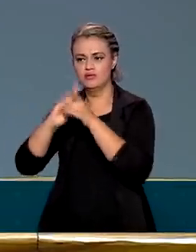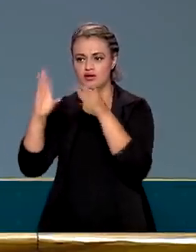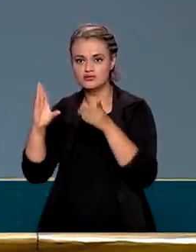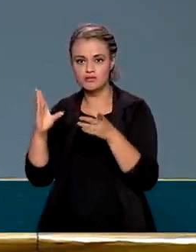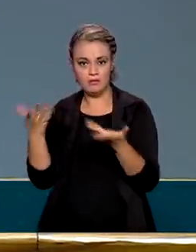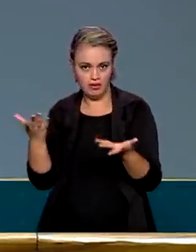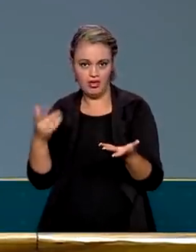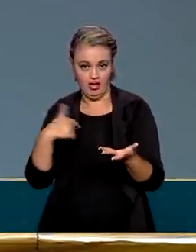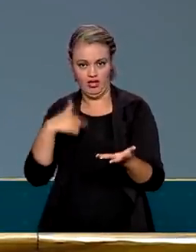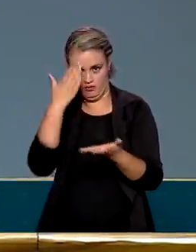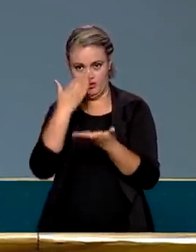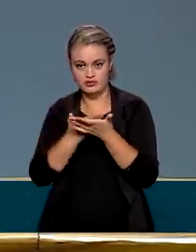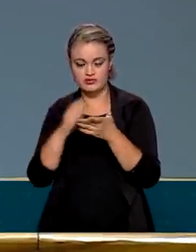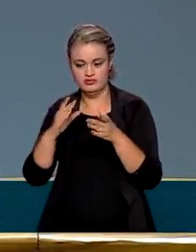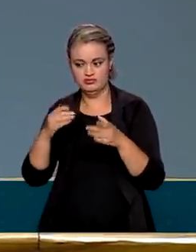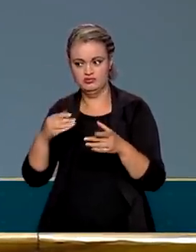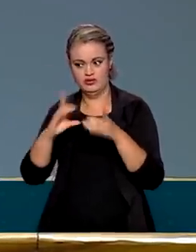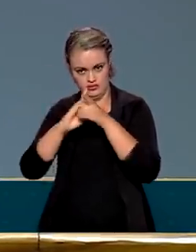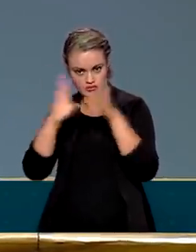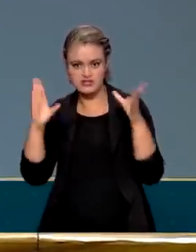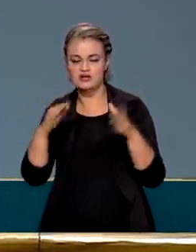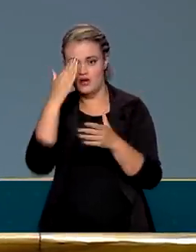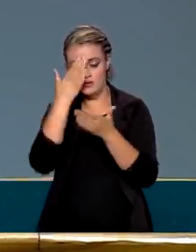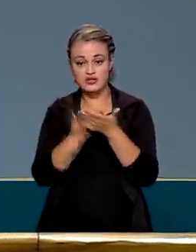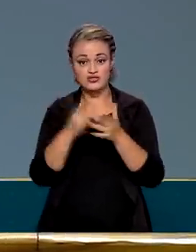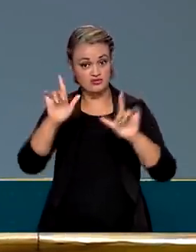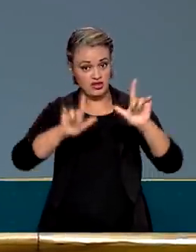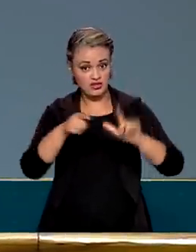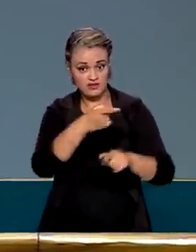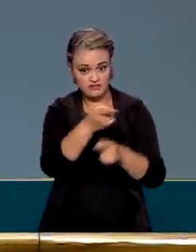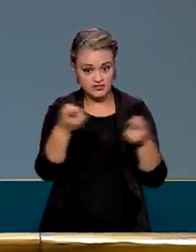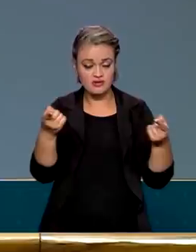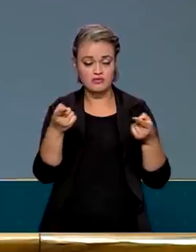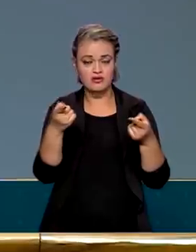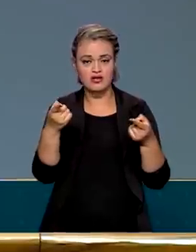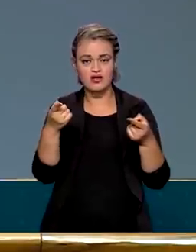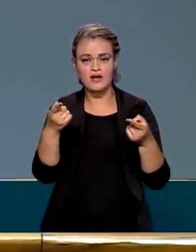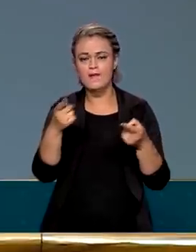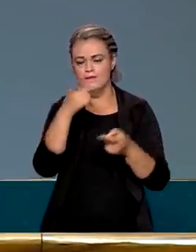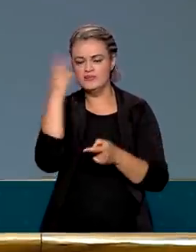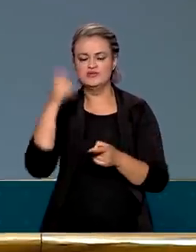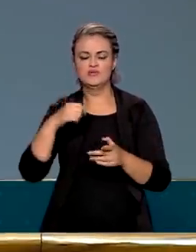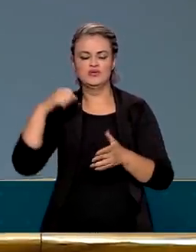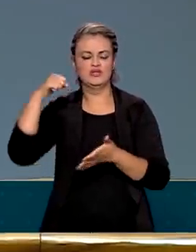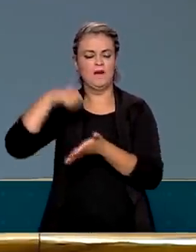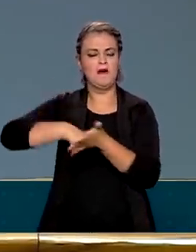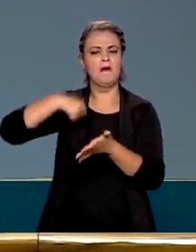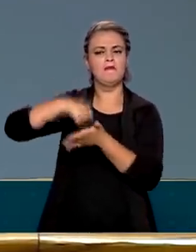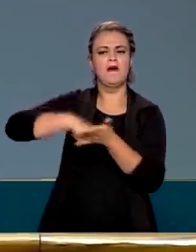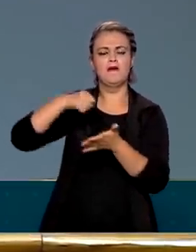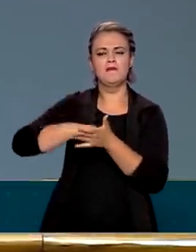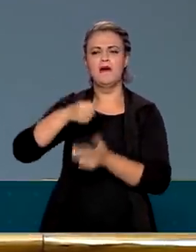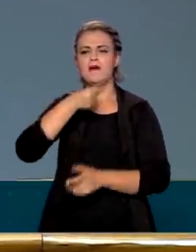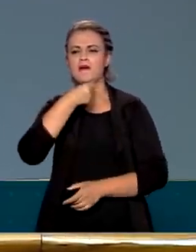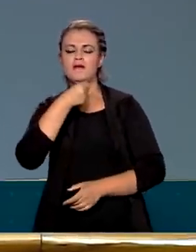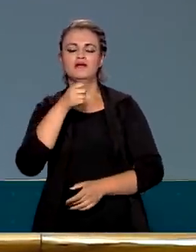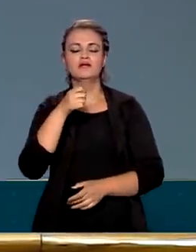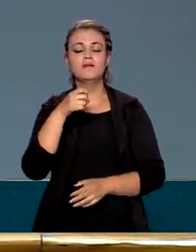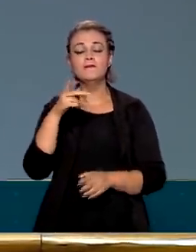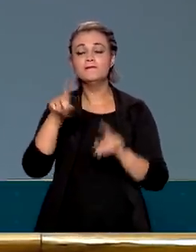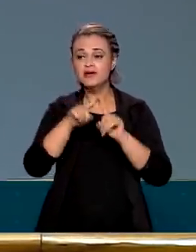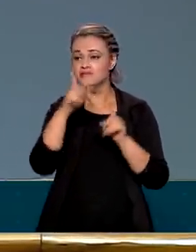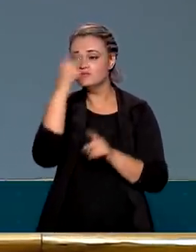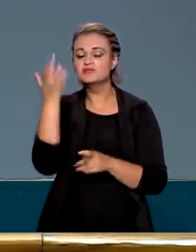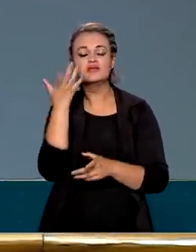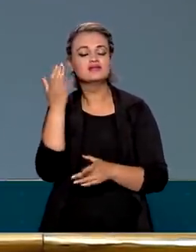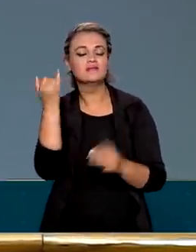democracia brasileira, eu acredito na imprensa, tem gente que está militando na imprensa, mas a maioria está buscando notícias.